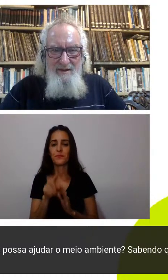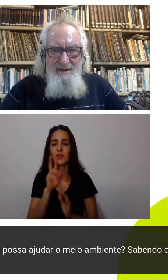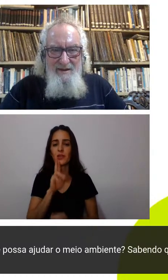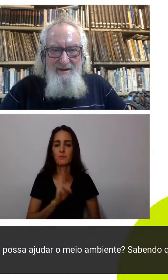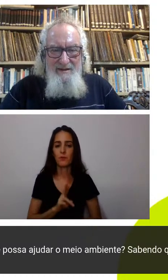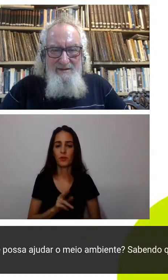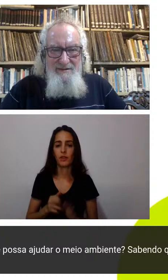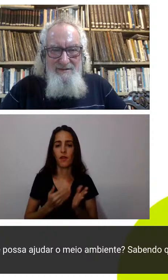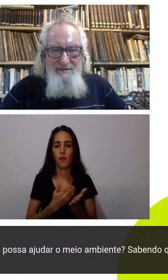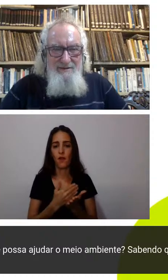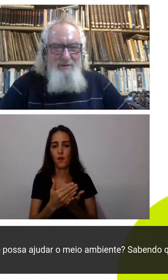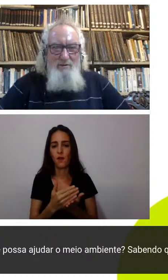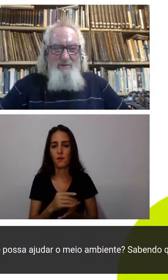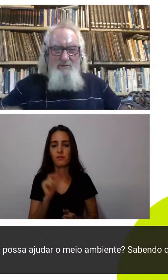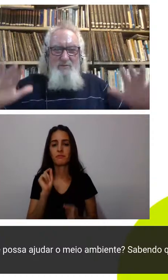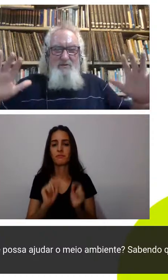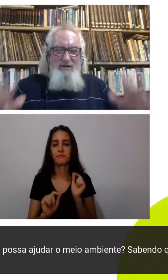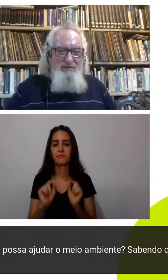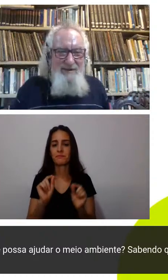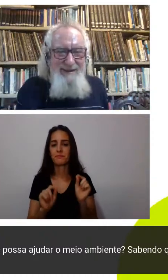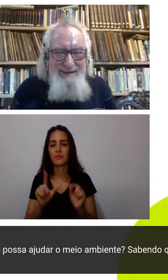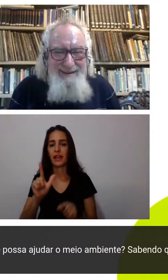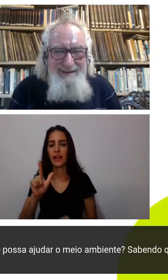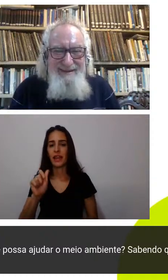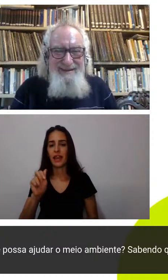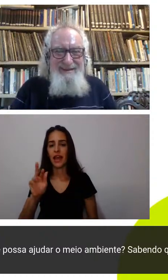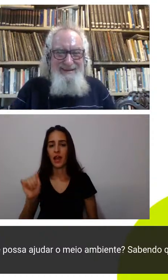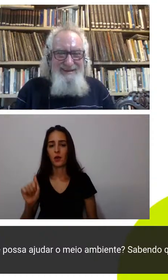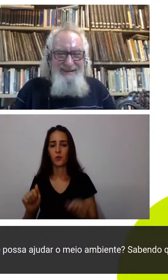posso começar ou por vez